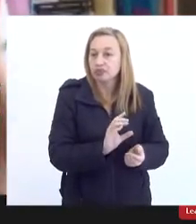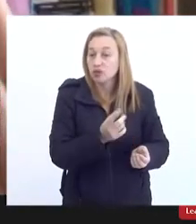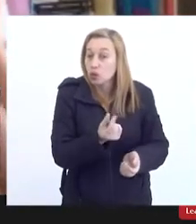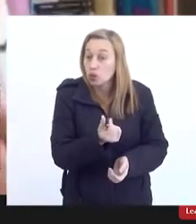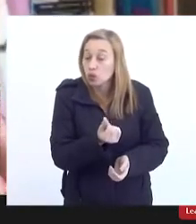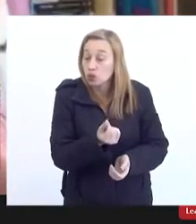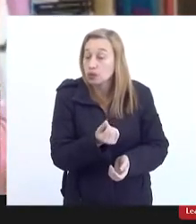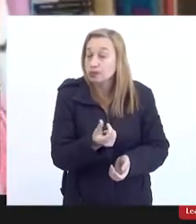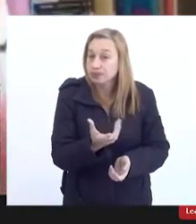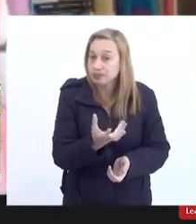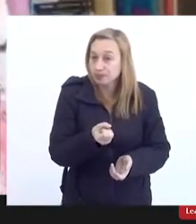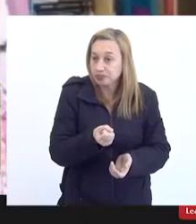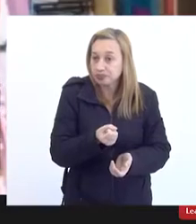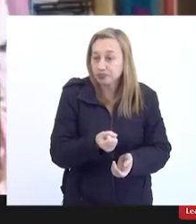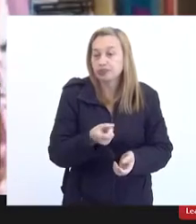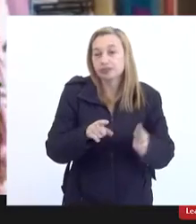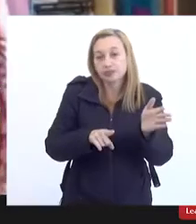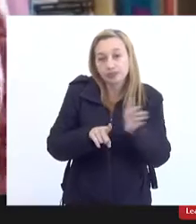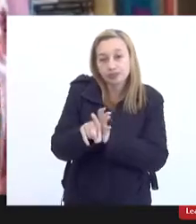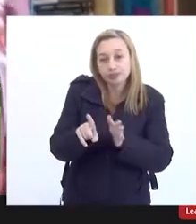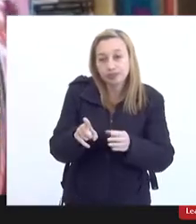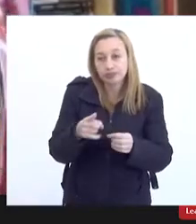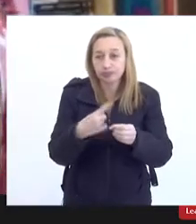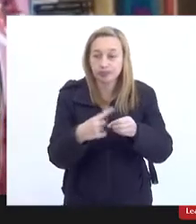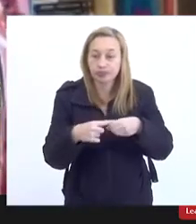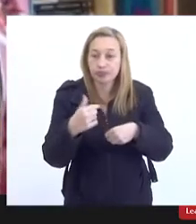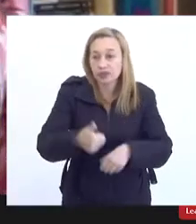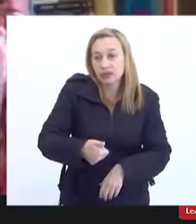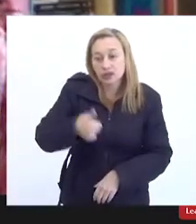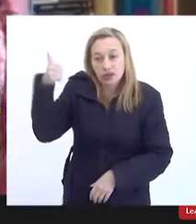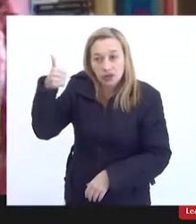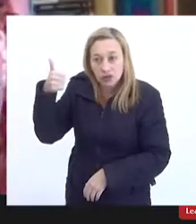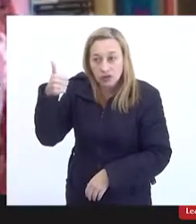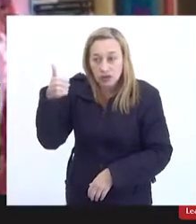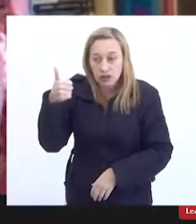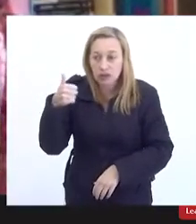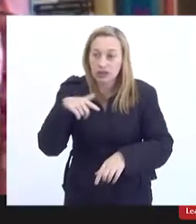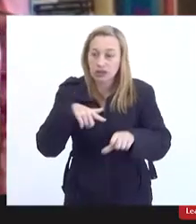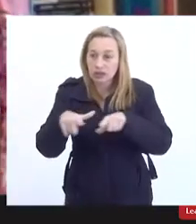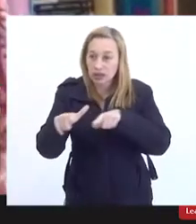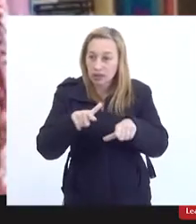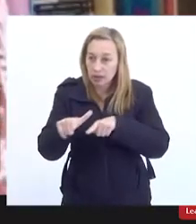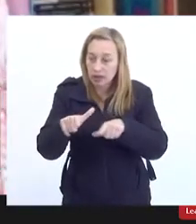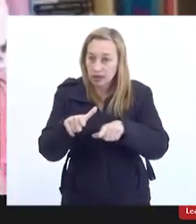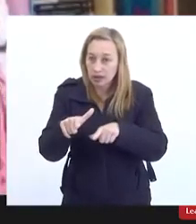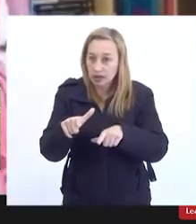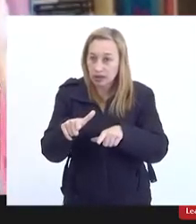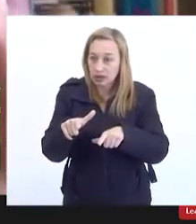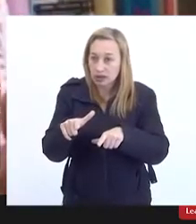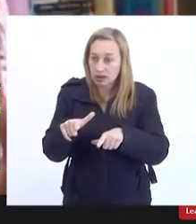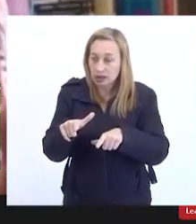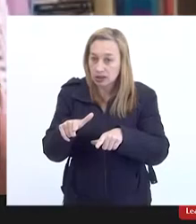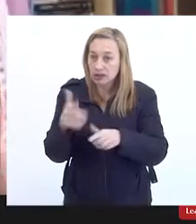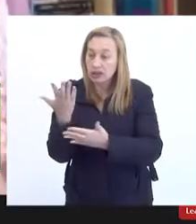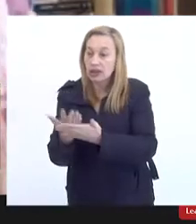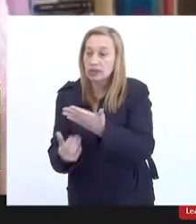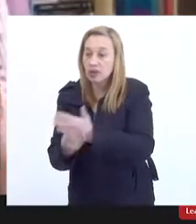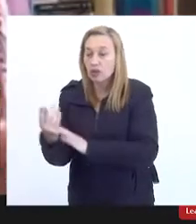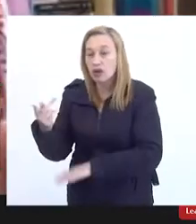perguntamos para o município, é melhor colocar esse serviço na mão de alguém que visa o lucro ou manter